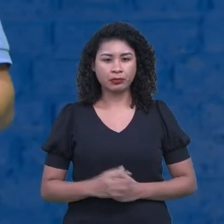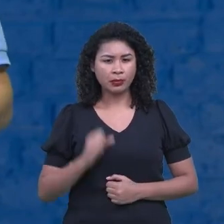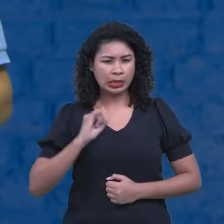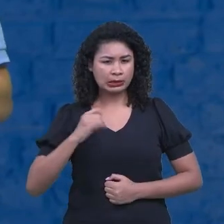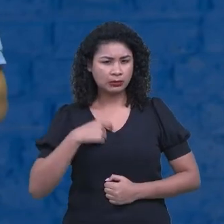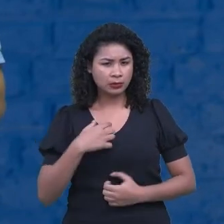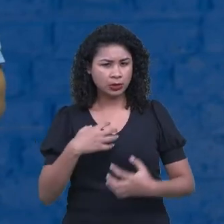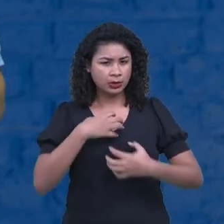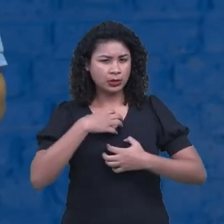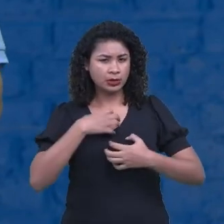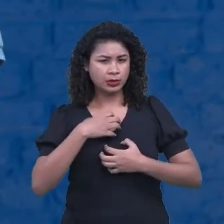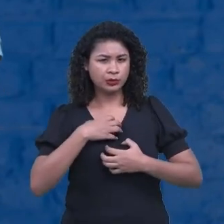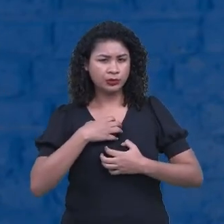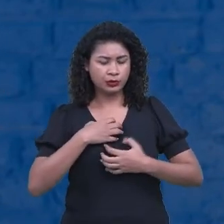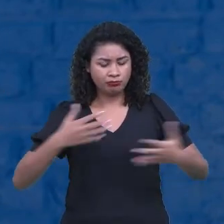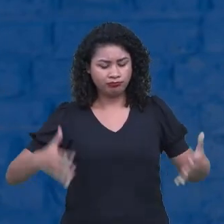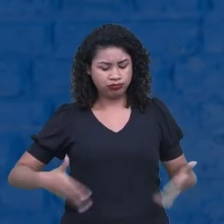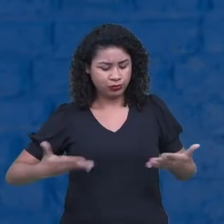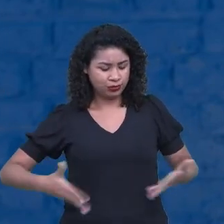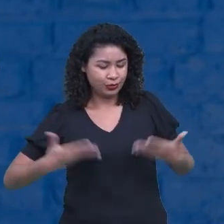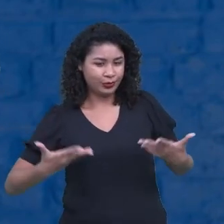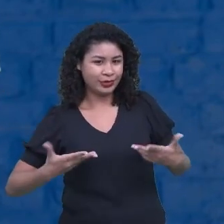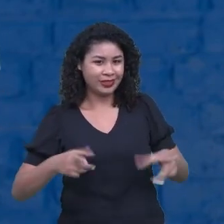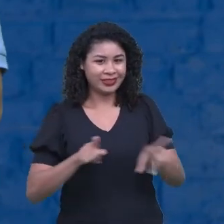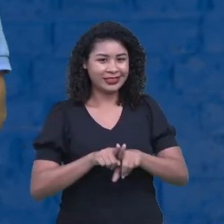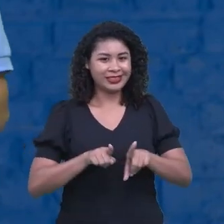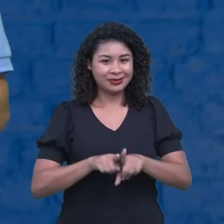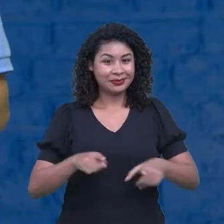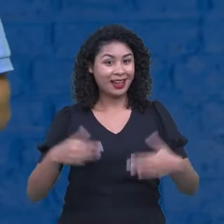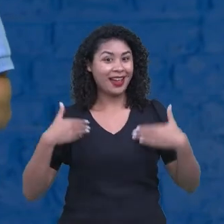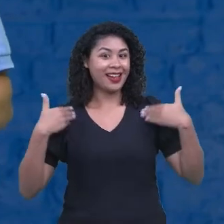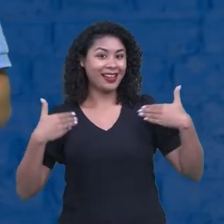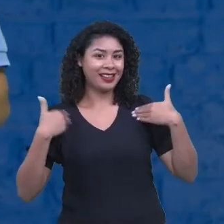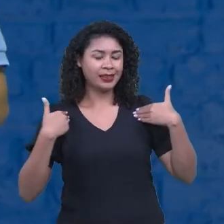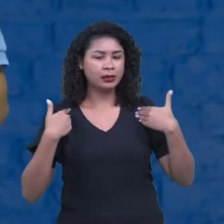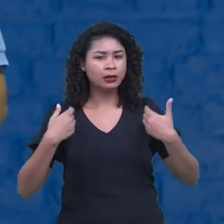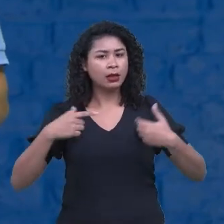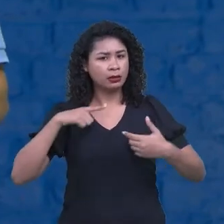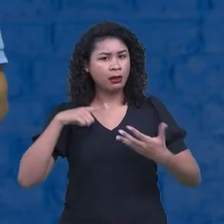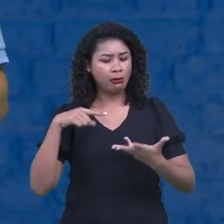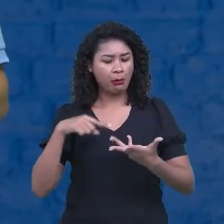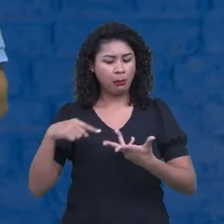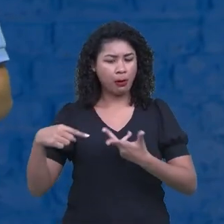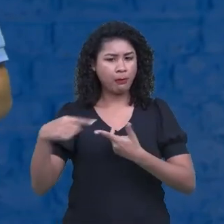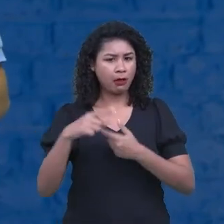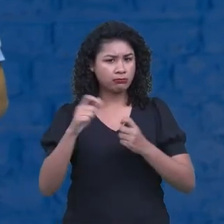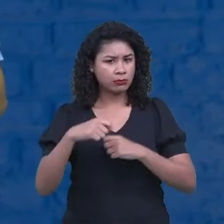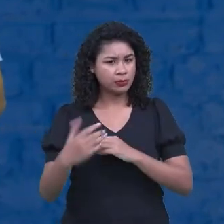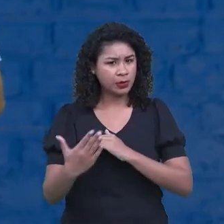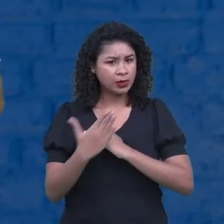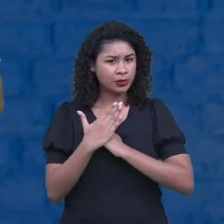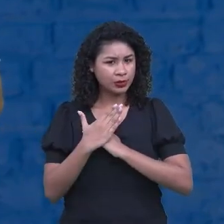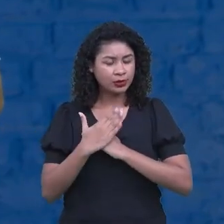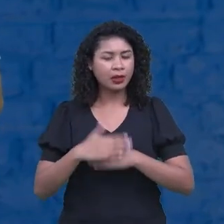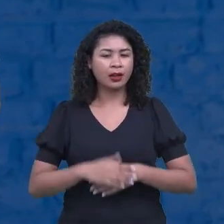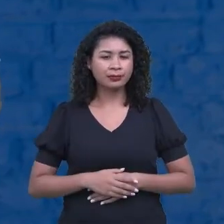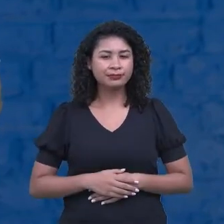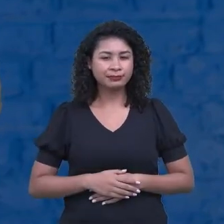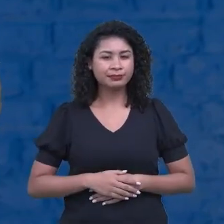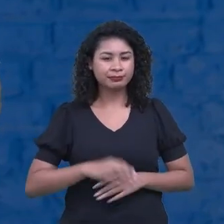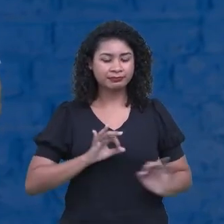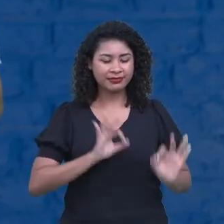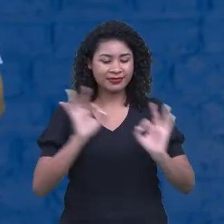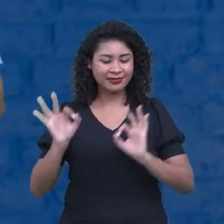alegria, eu tenho algumas coisas que podem me ajudar nesse processo. E o que nós falamos durante o nosso encontro?